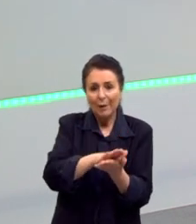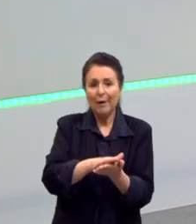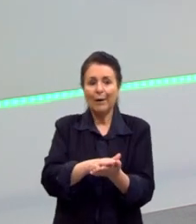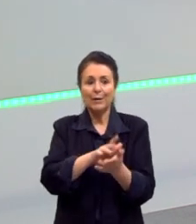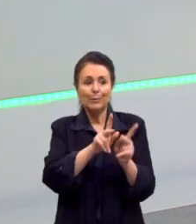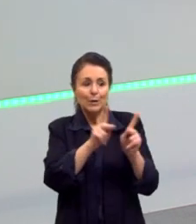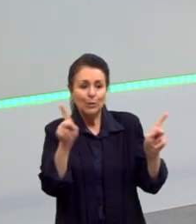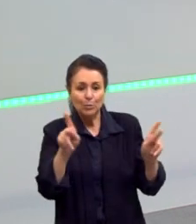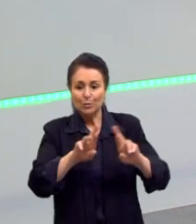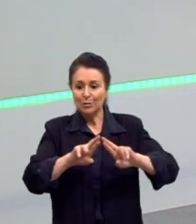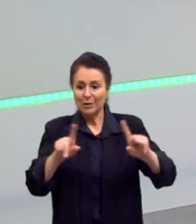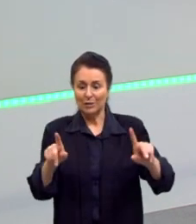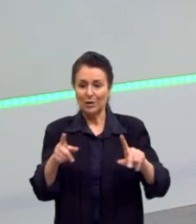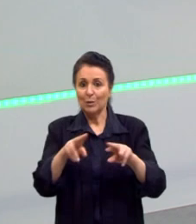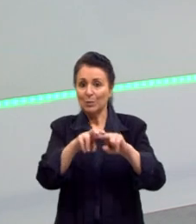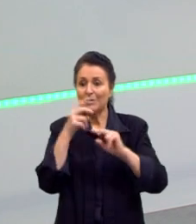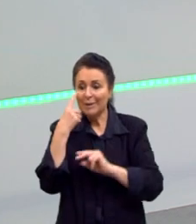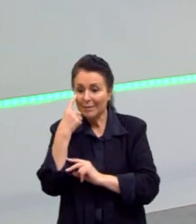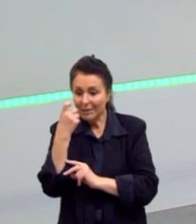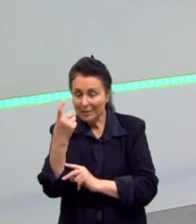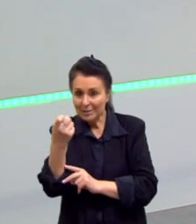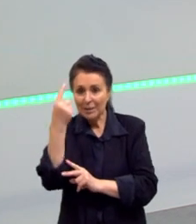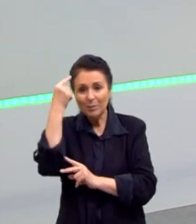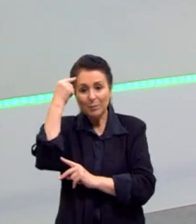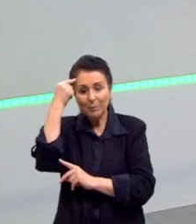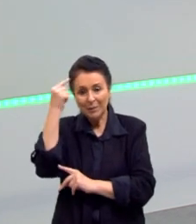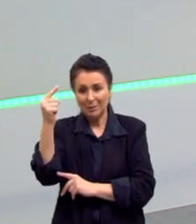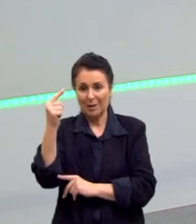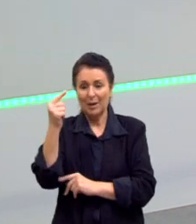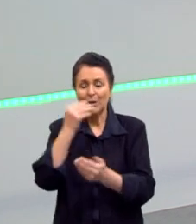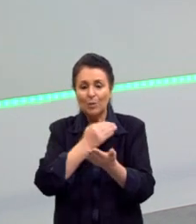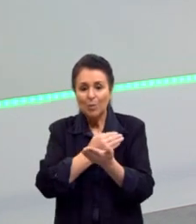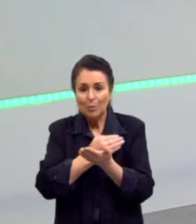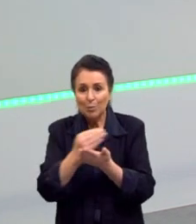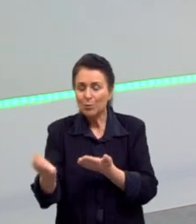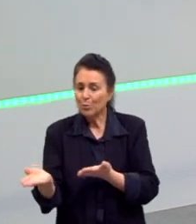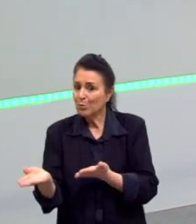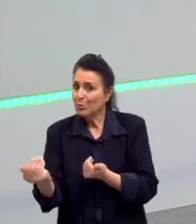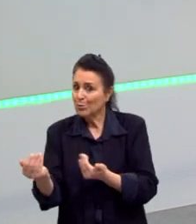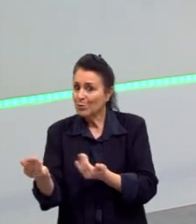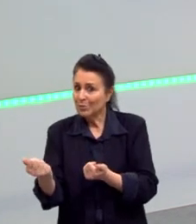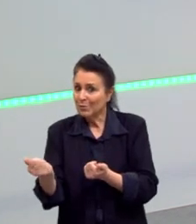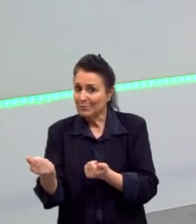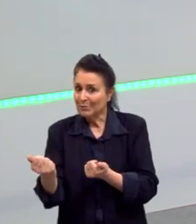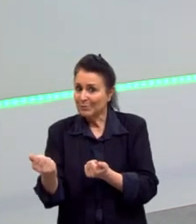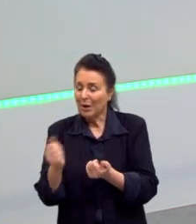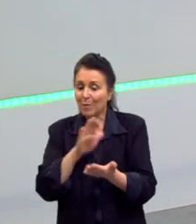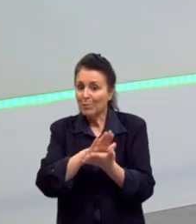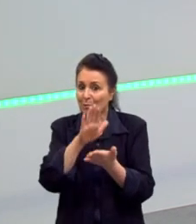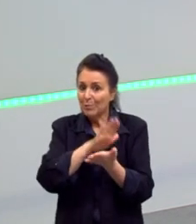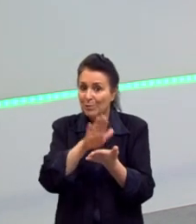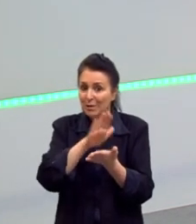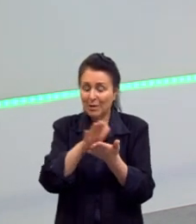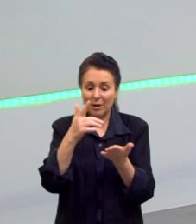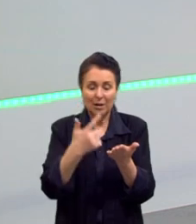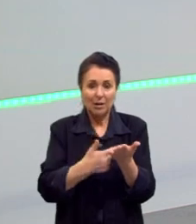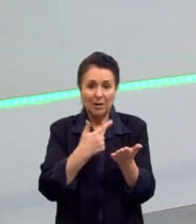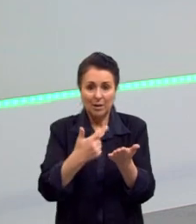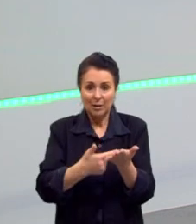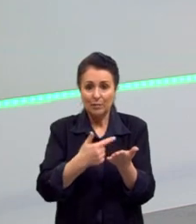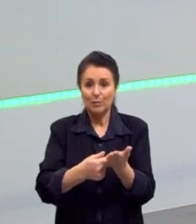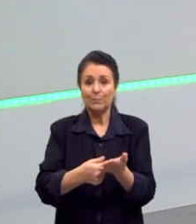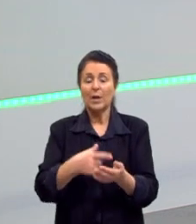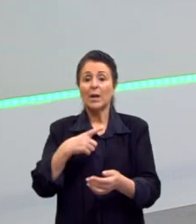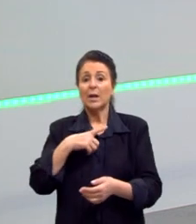ali. Então, isso é bem interessante de a gente pensar. Porque desde cedo, ele já publica até chegar a sua obra-prima. Ele era neto de